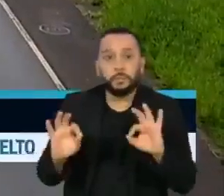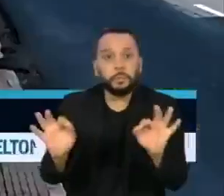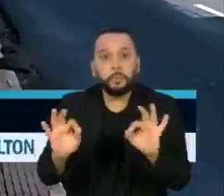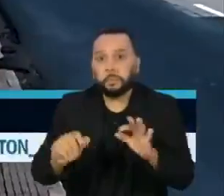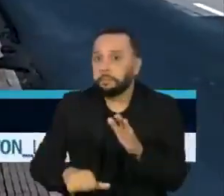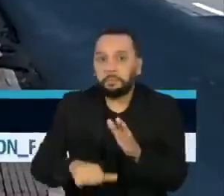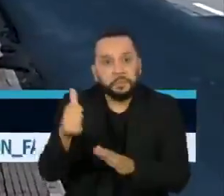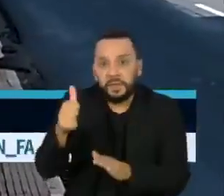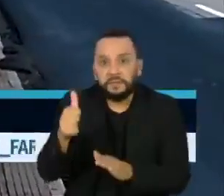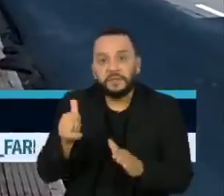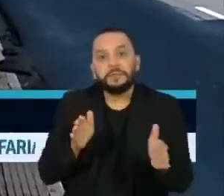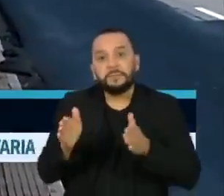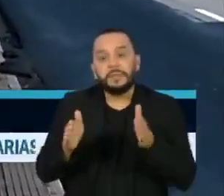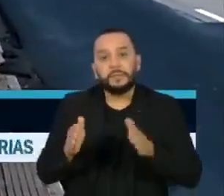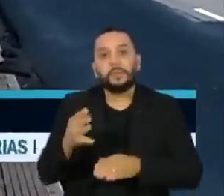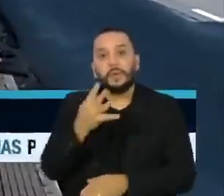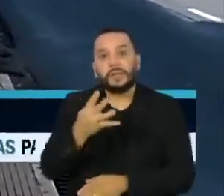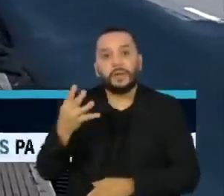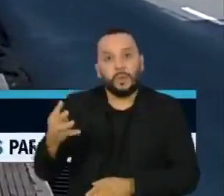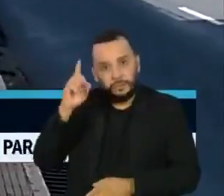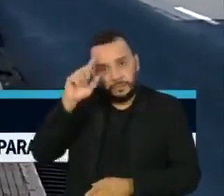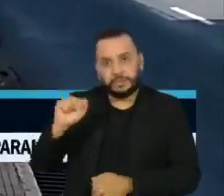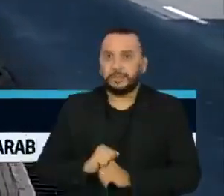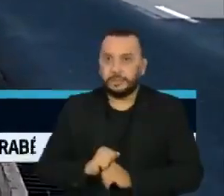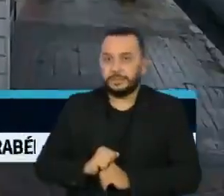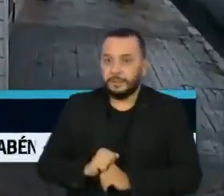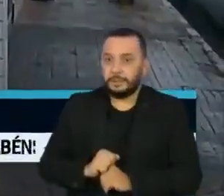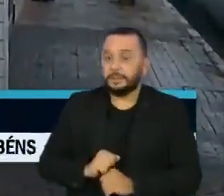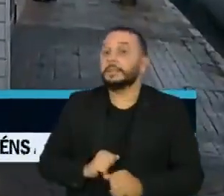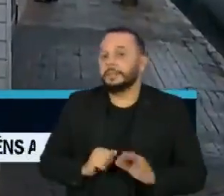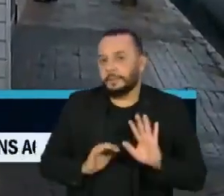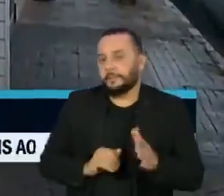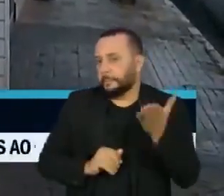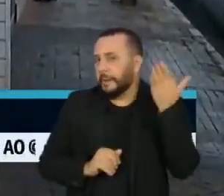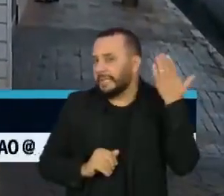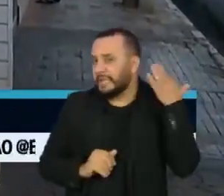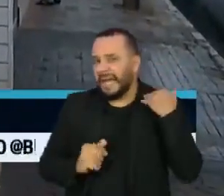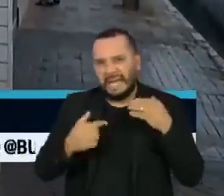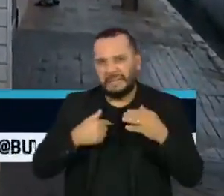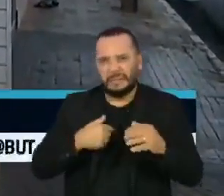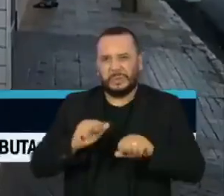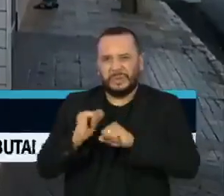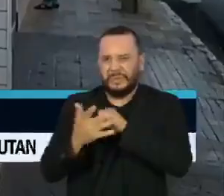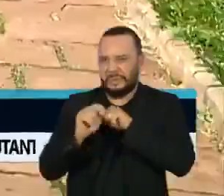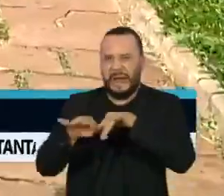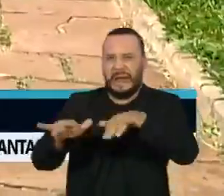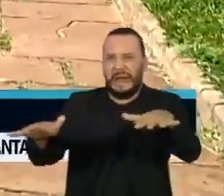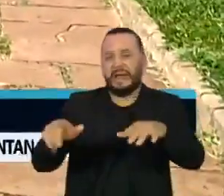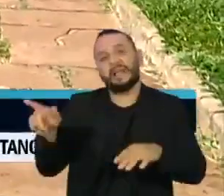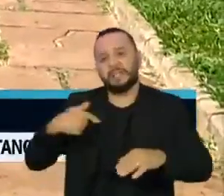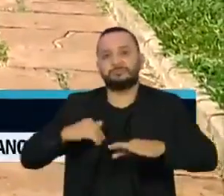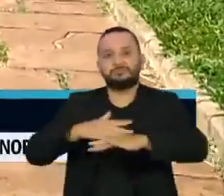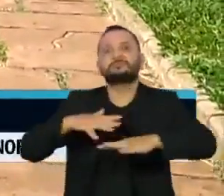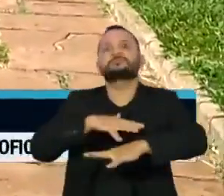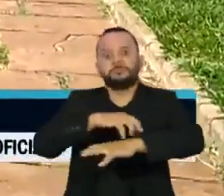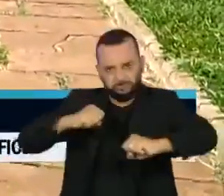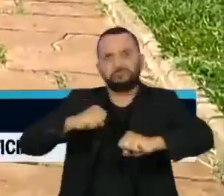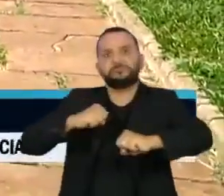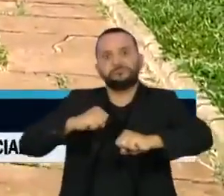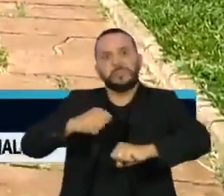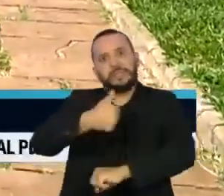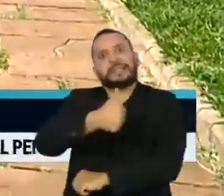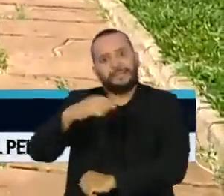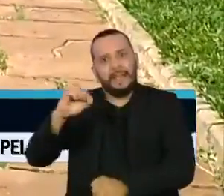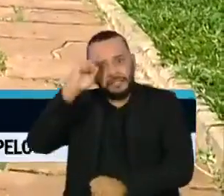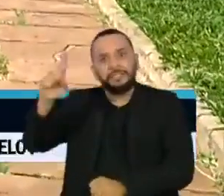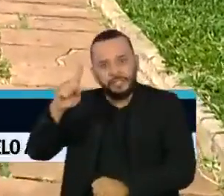primeira vez em 44 dias. A beira do colapso foi a primeira cidade paulista a implantar um lockdown severo de 10